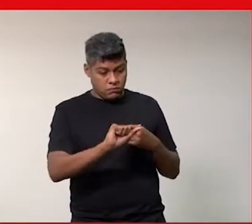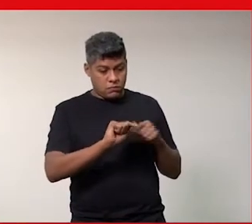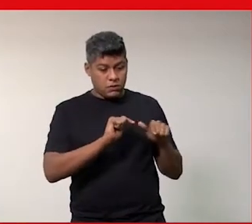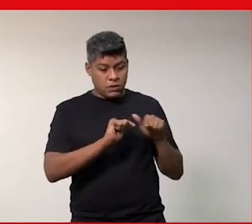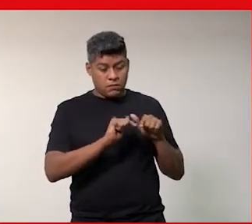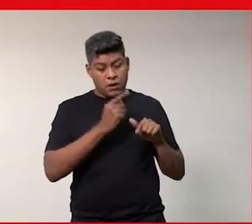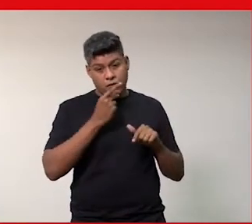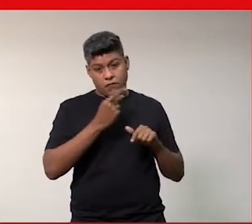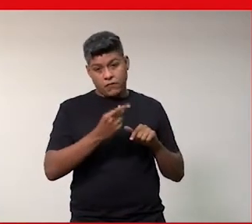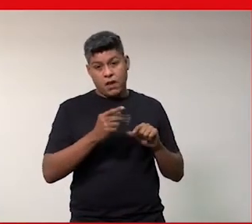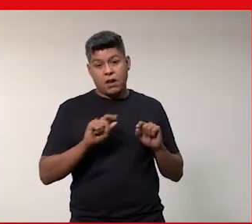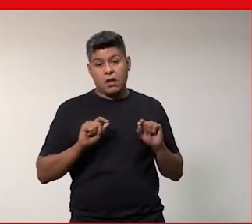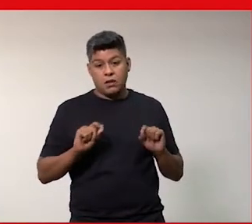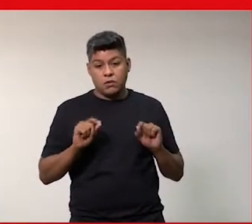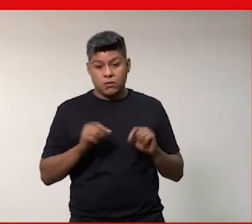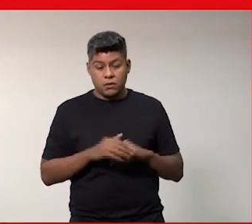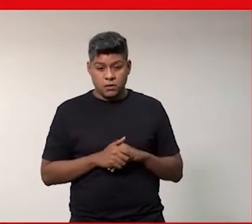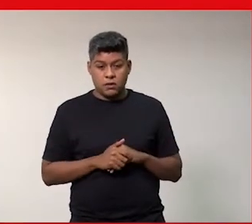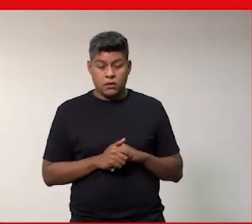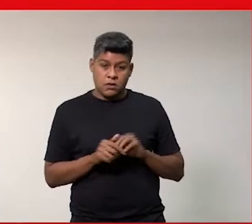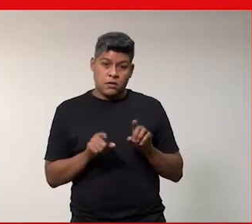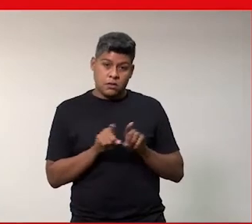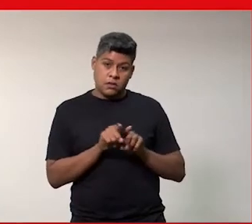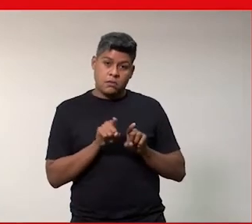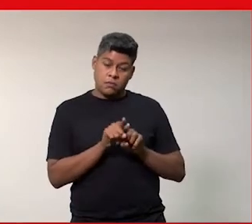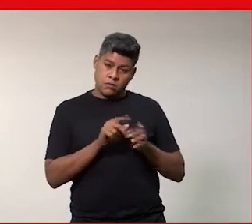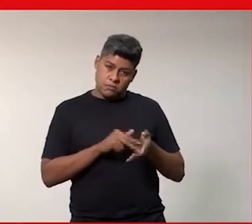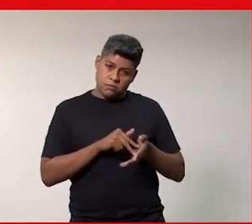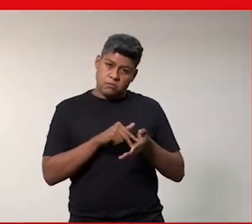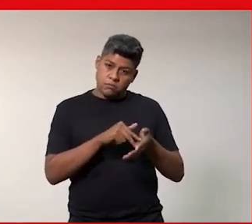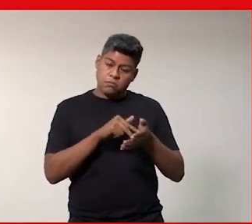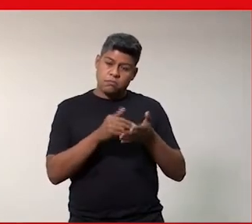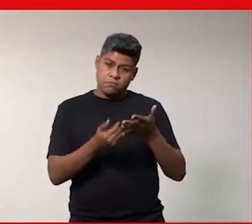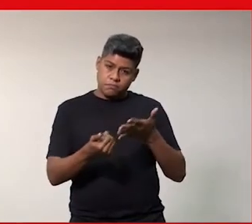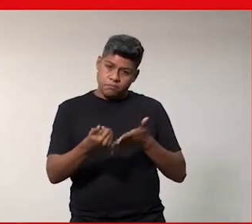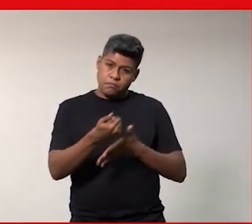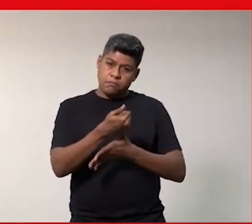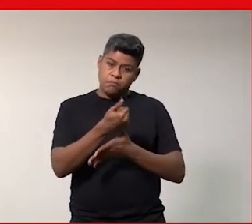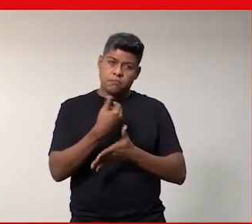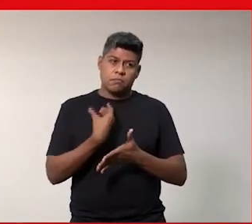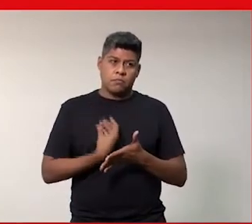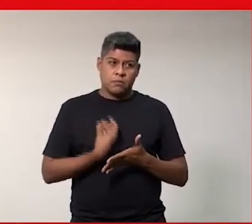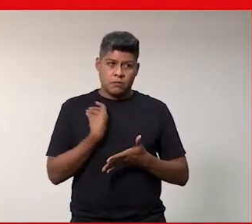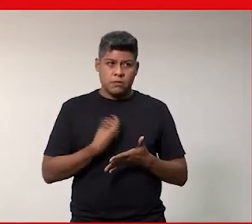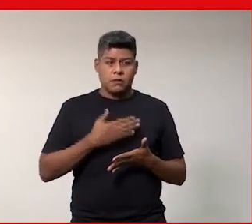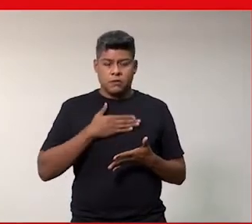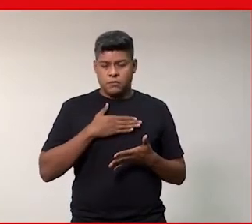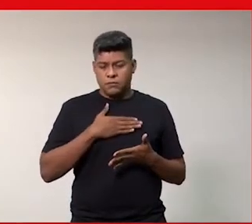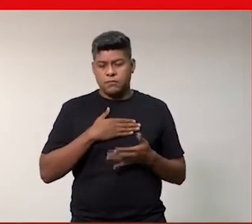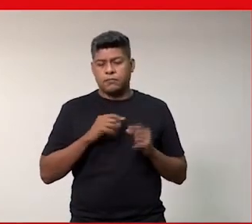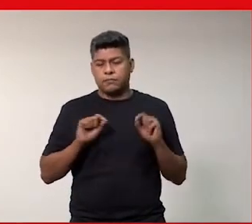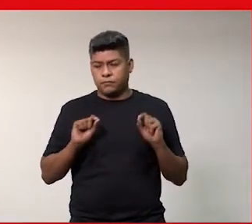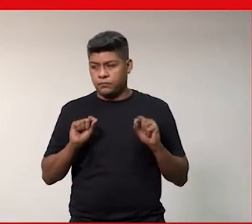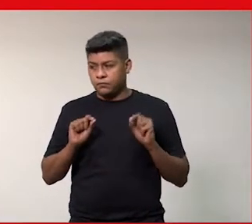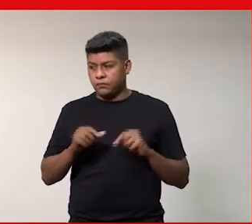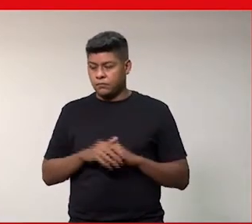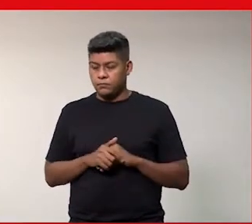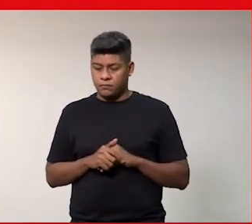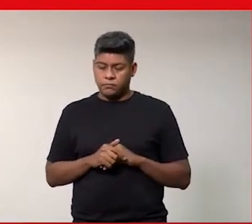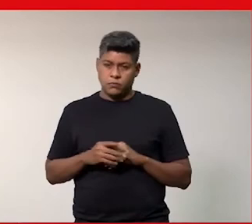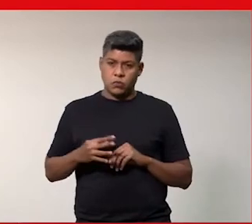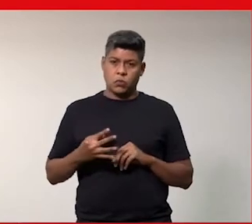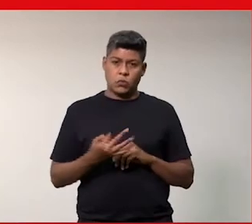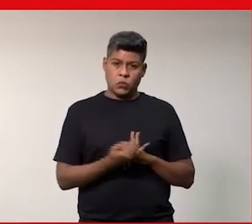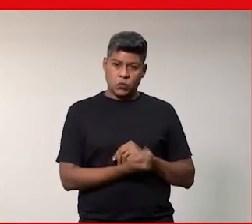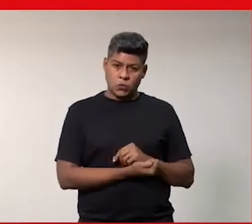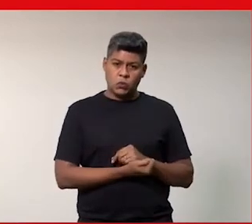eu estou falando do também da minha posição de privilégio do meu privilégio de todo